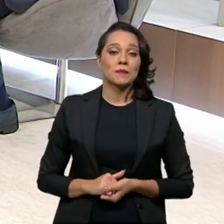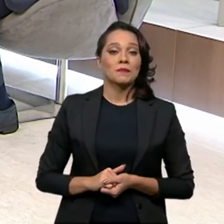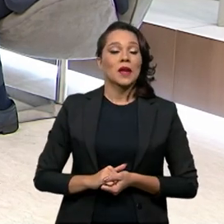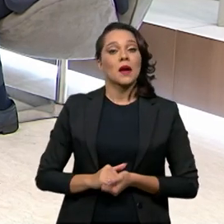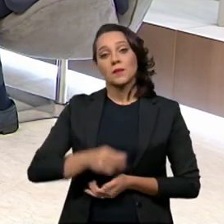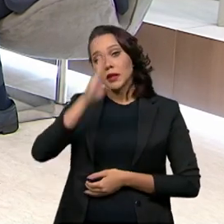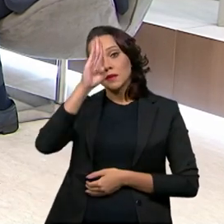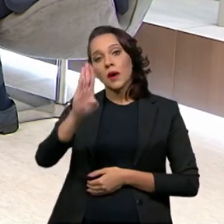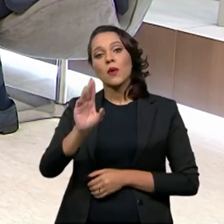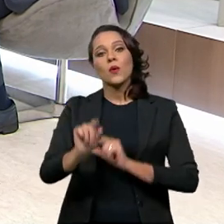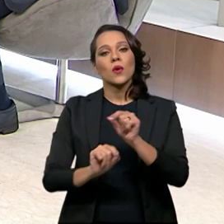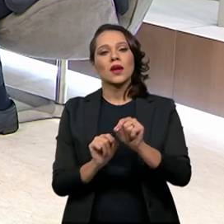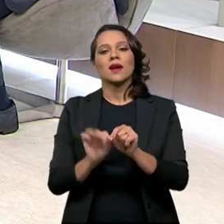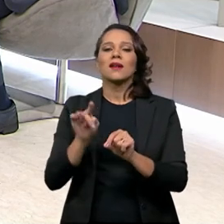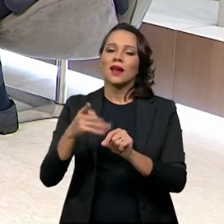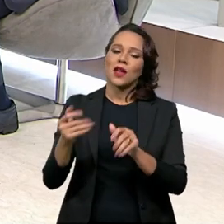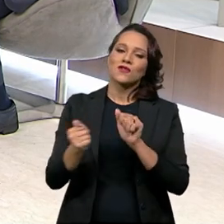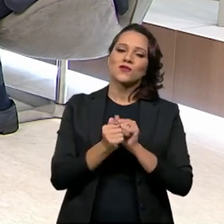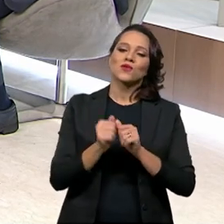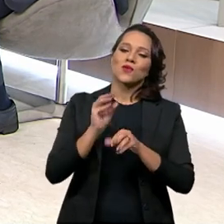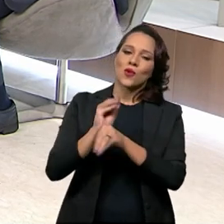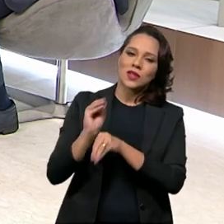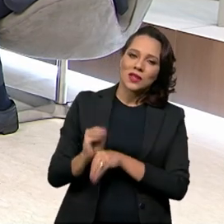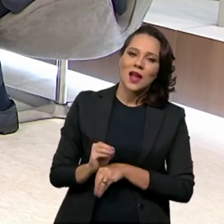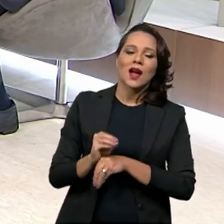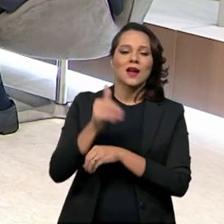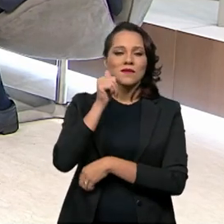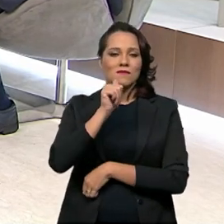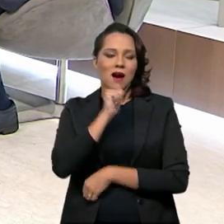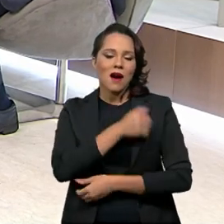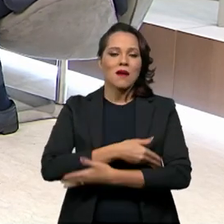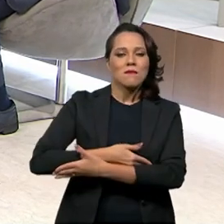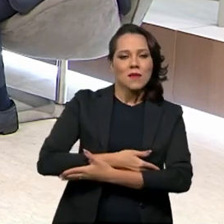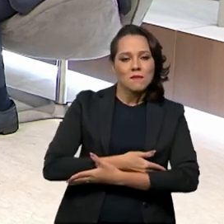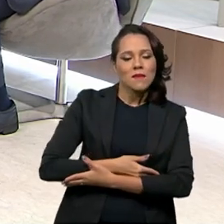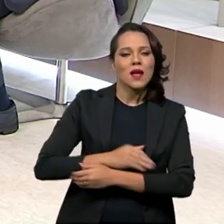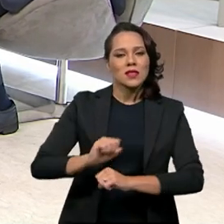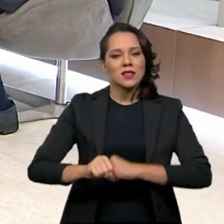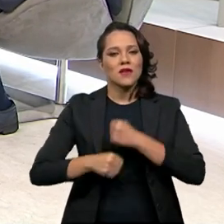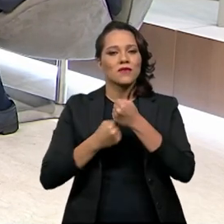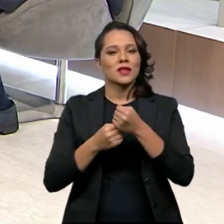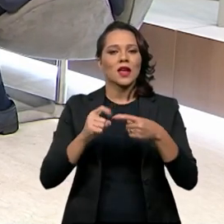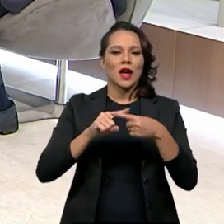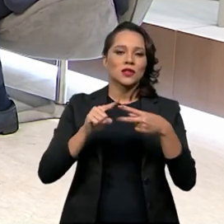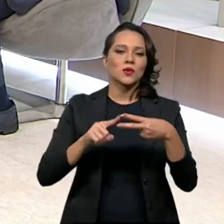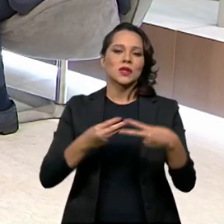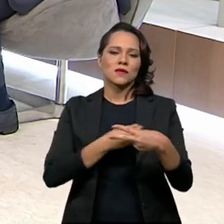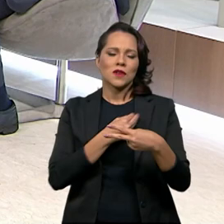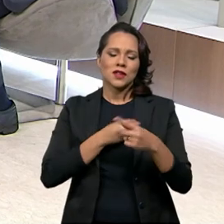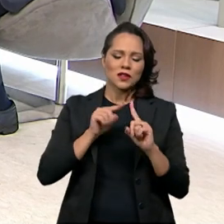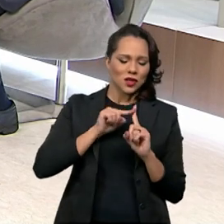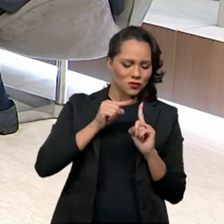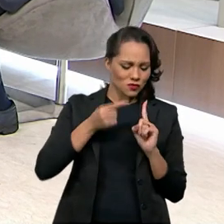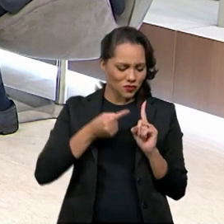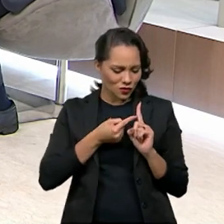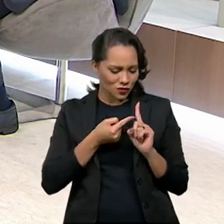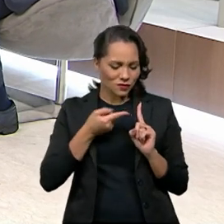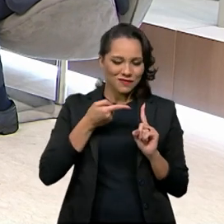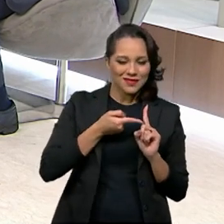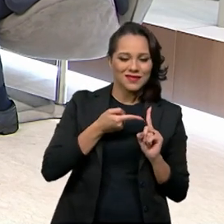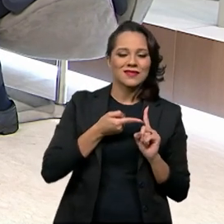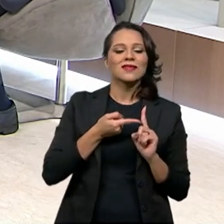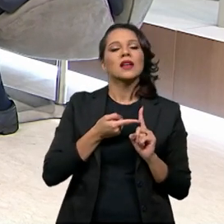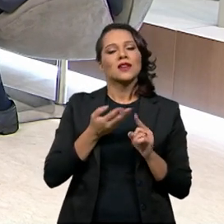nossa prioridade é isso, junto com cuidar de mães, bebês, defender as duas vidas desde a concepção e